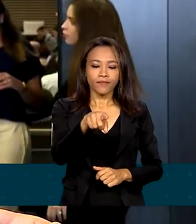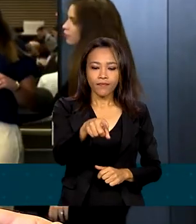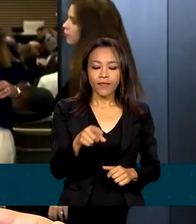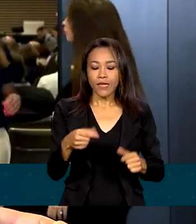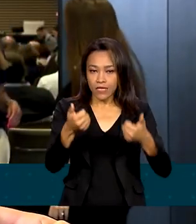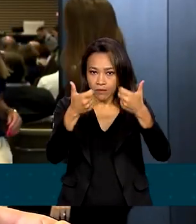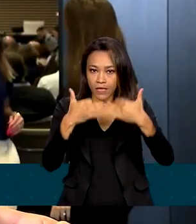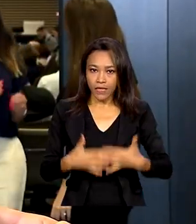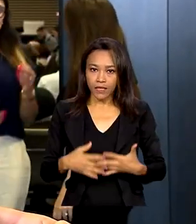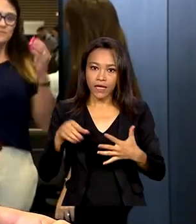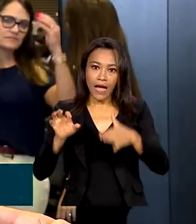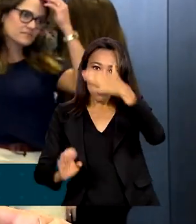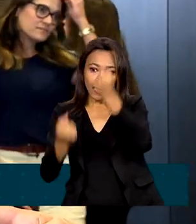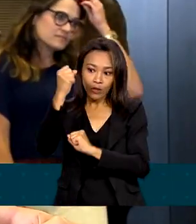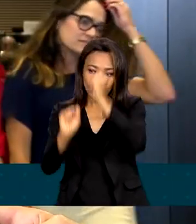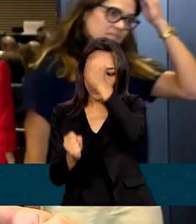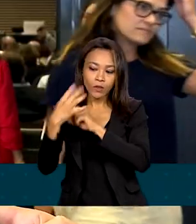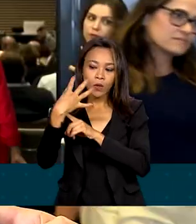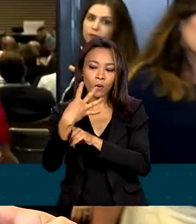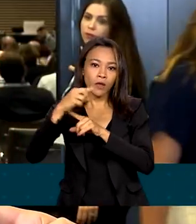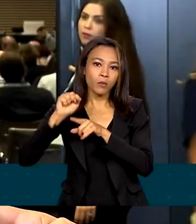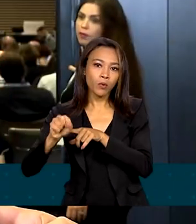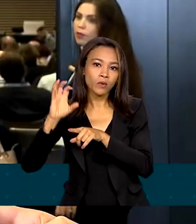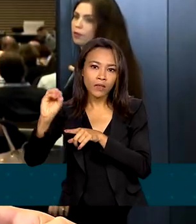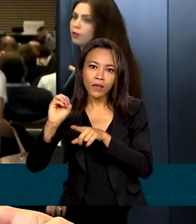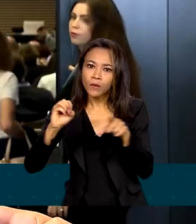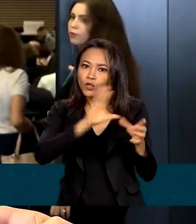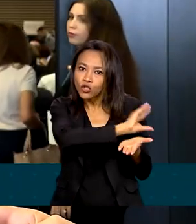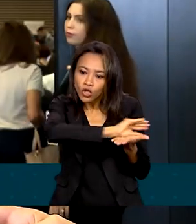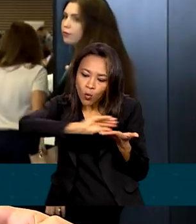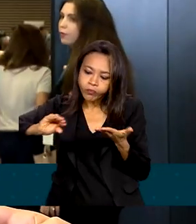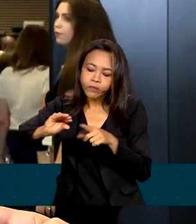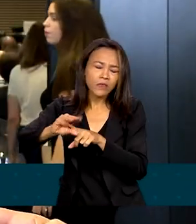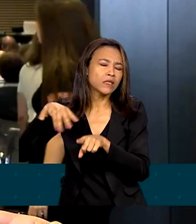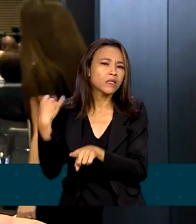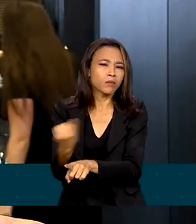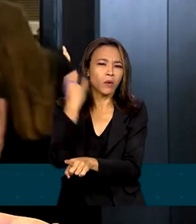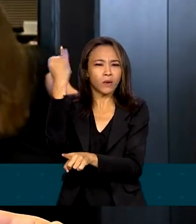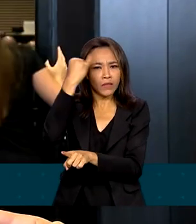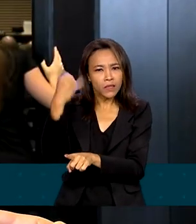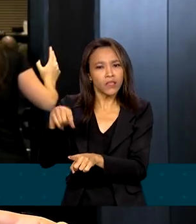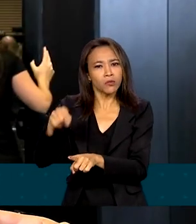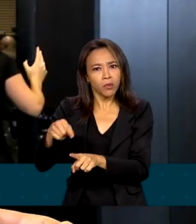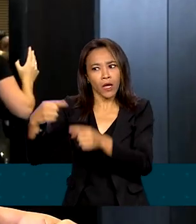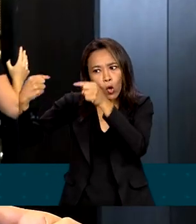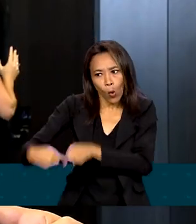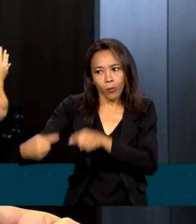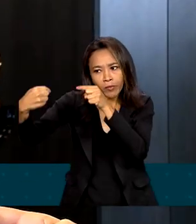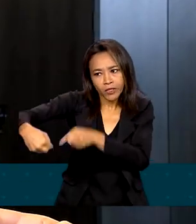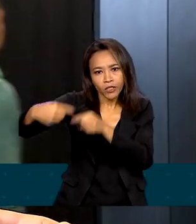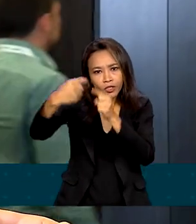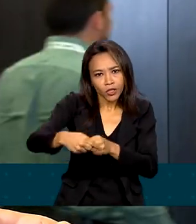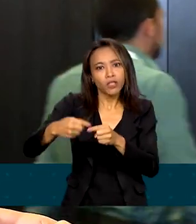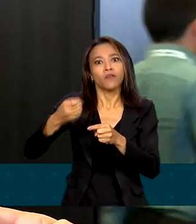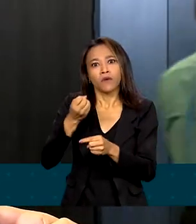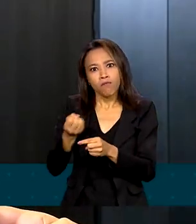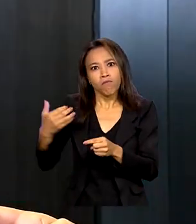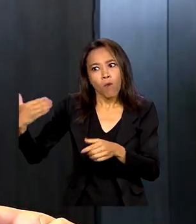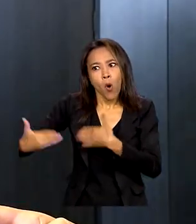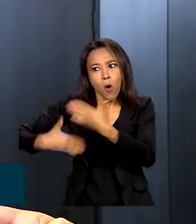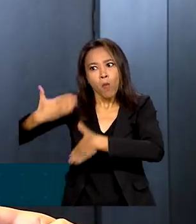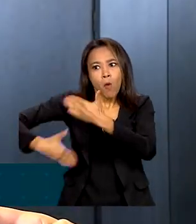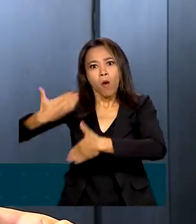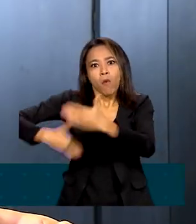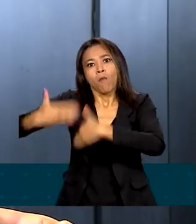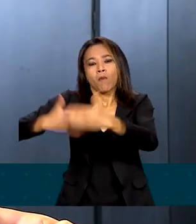que traz a indústria 4.0 é fundamental para o desenvolvimento de qualquer país. Você ter uma indústria competitiva, produtiva e